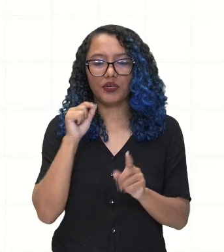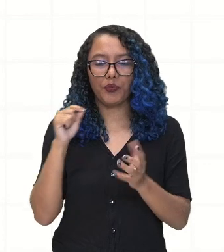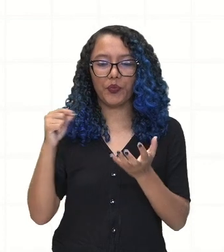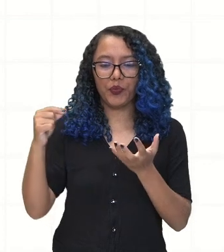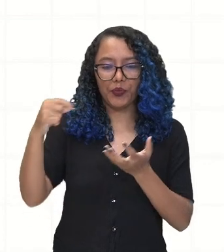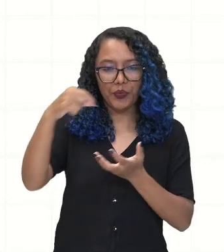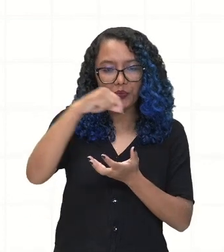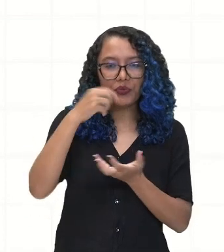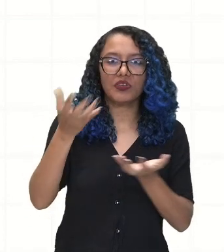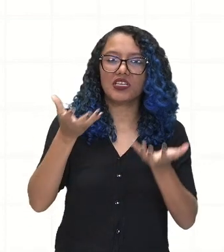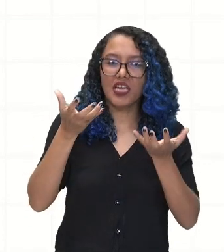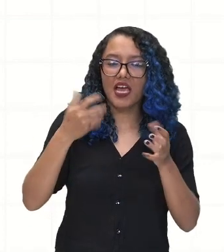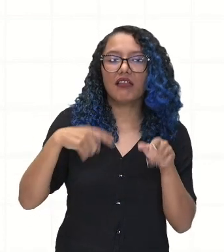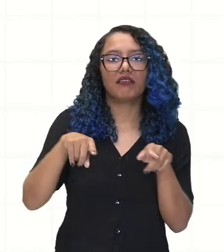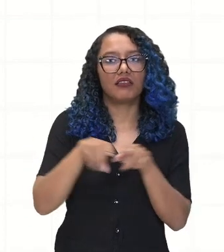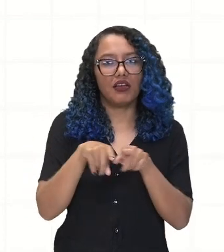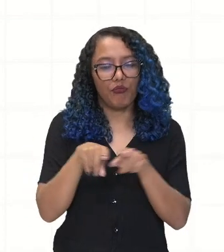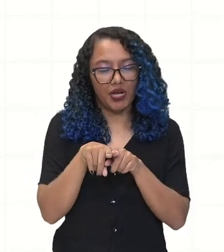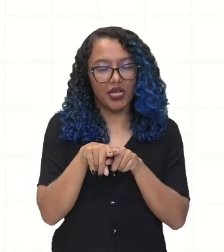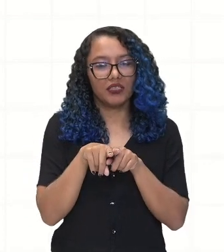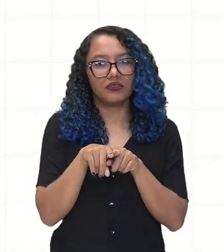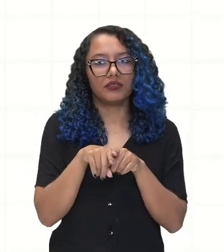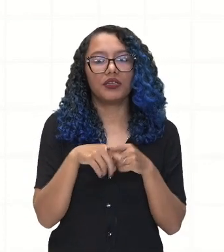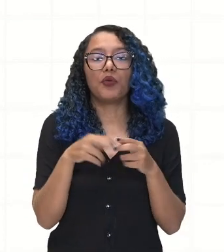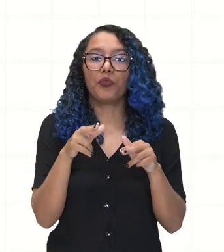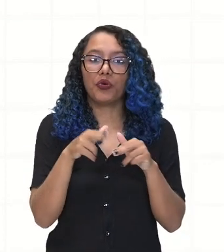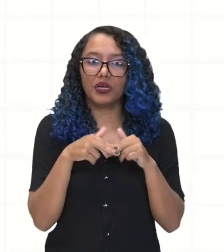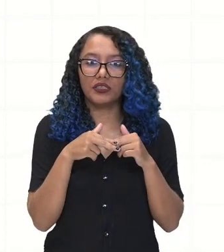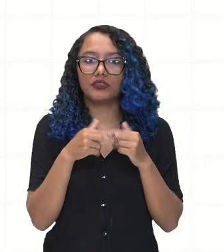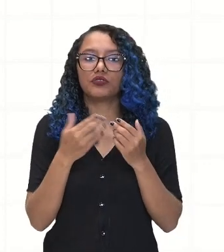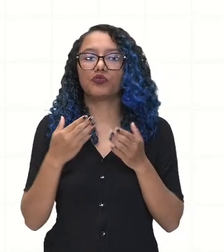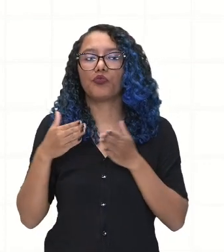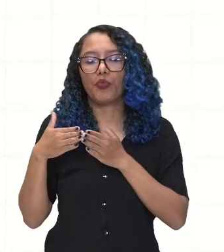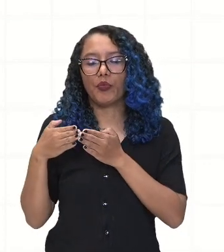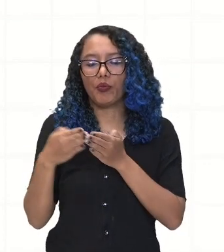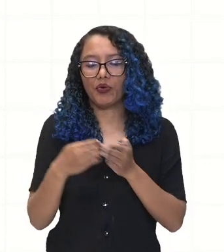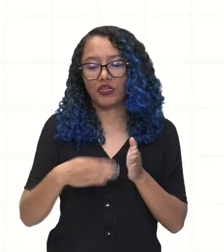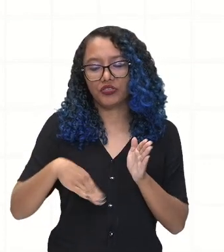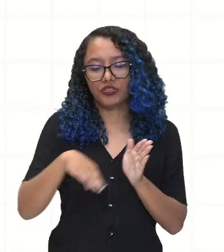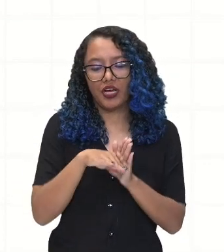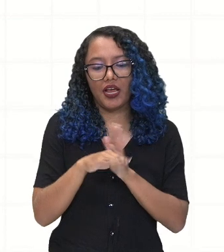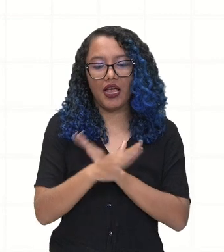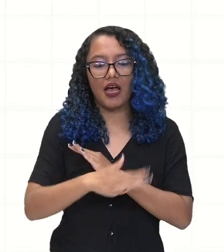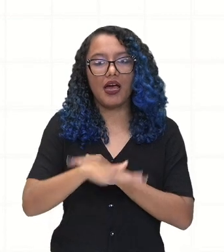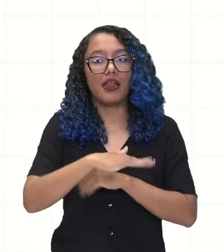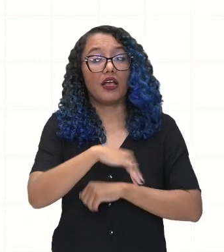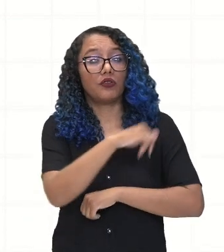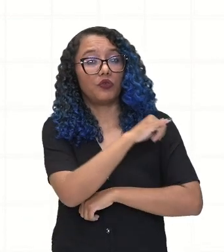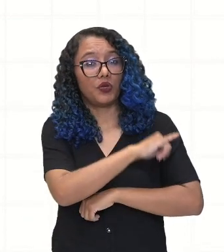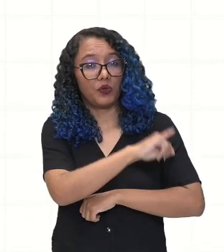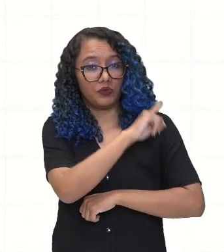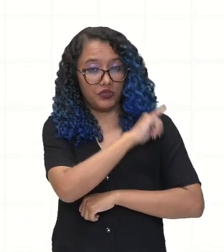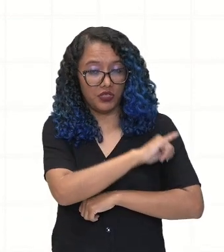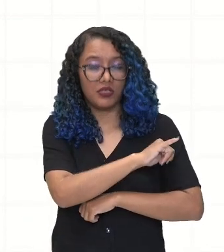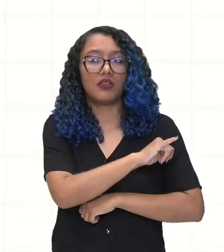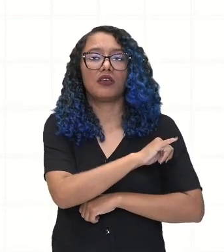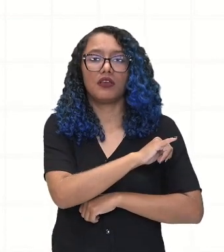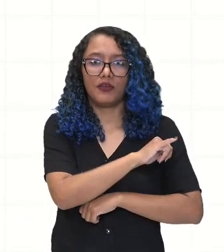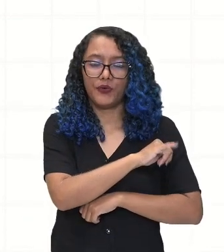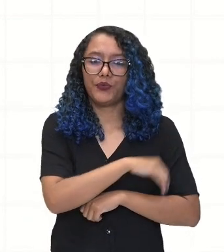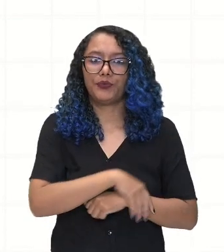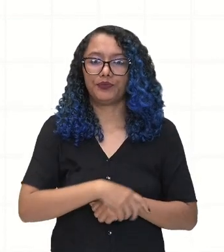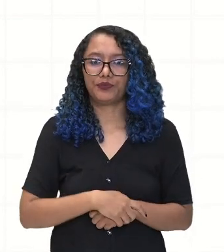vão para a região que nós conhecemos hoje como Rio de Janeiro, vão fundar ali a